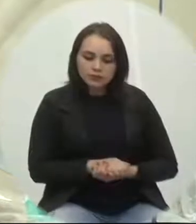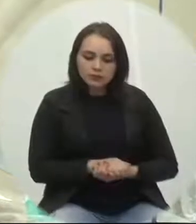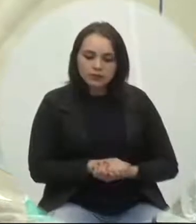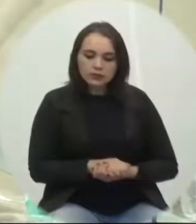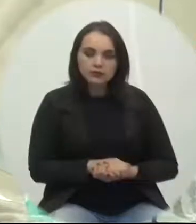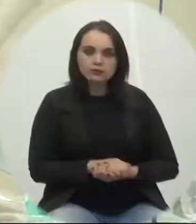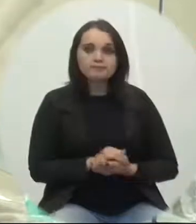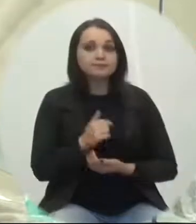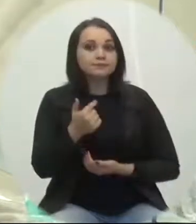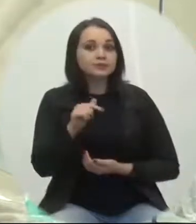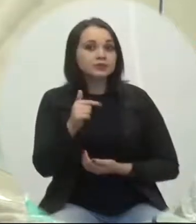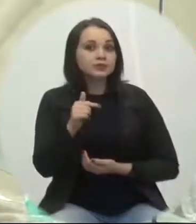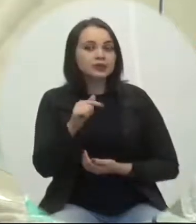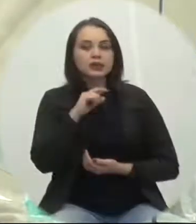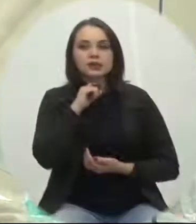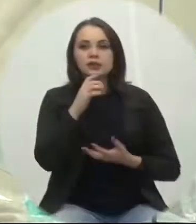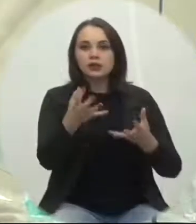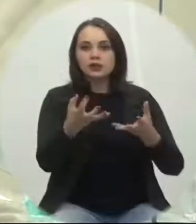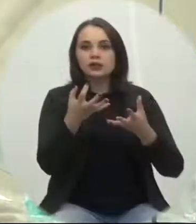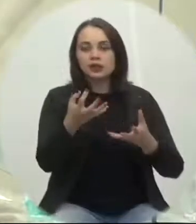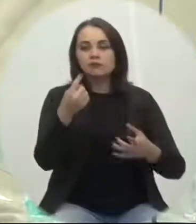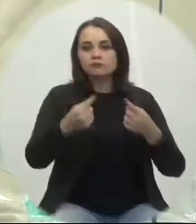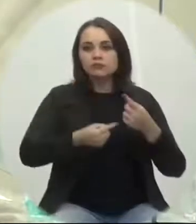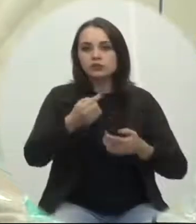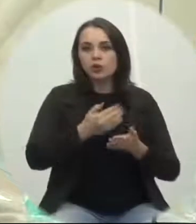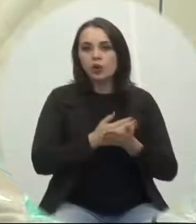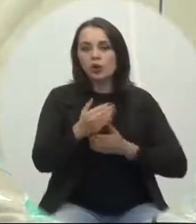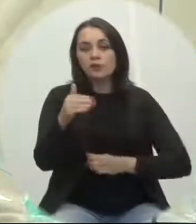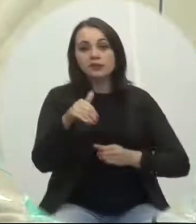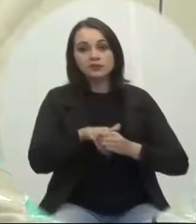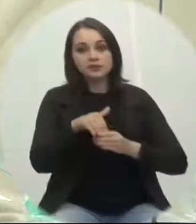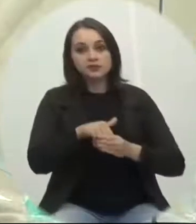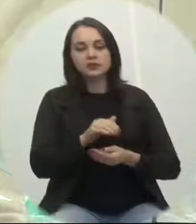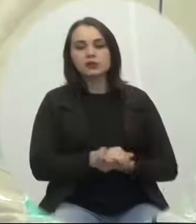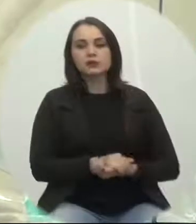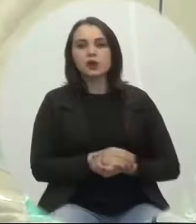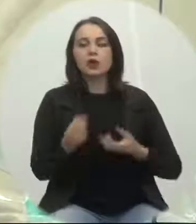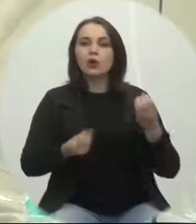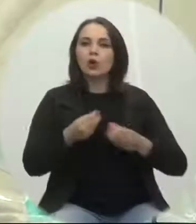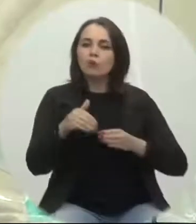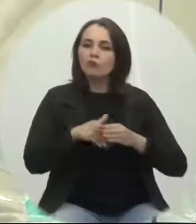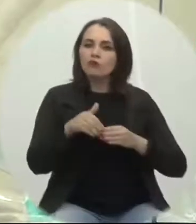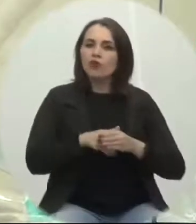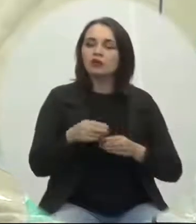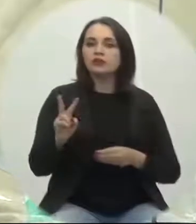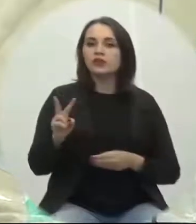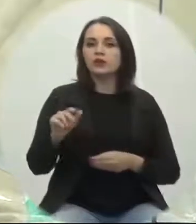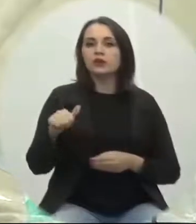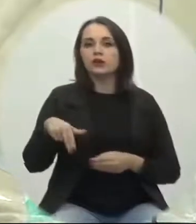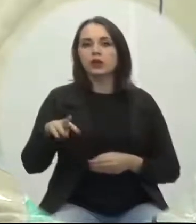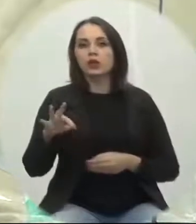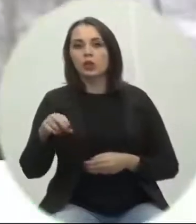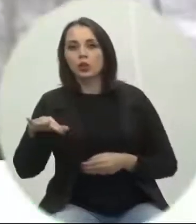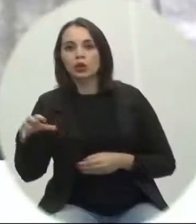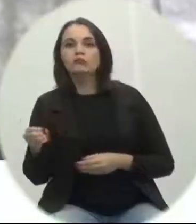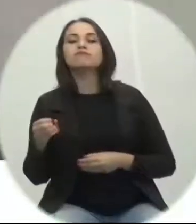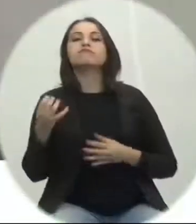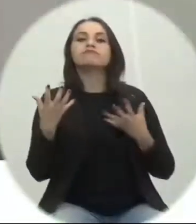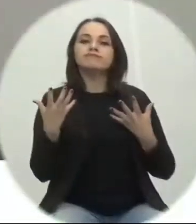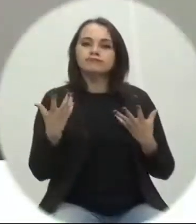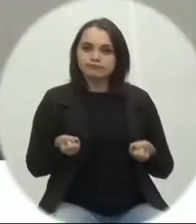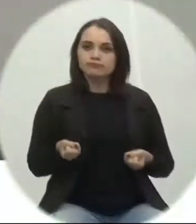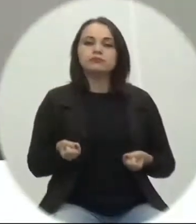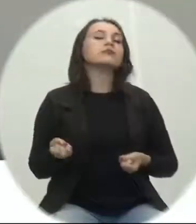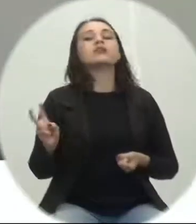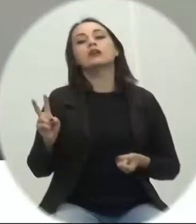não havendo quem queira discutir o projeto está em votação como vota o vereador Antônio Manuel favorável a favor